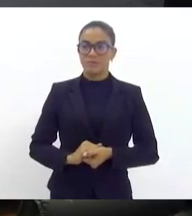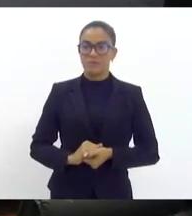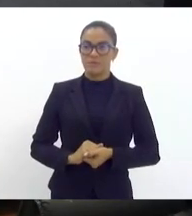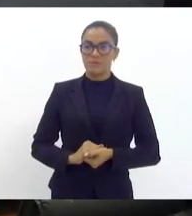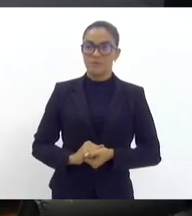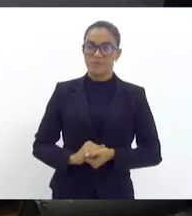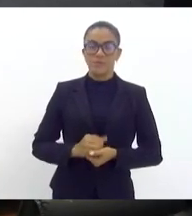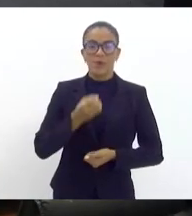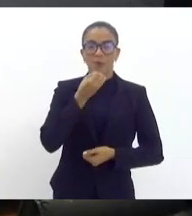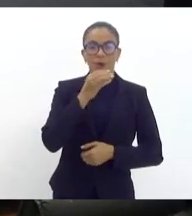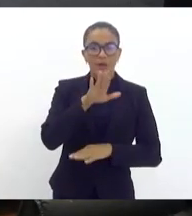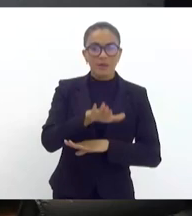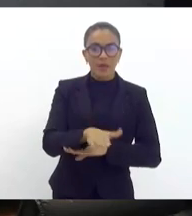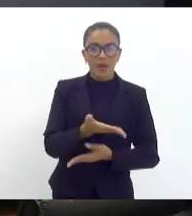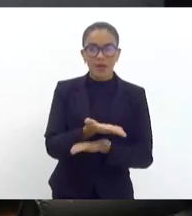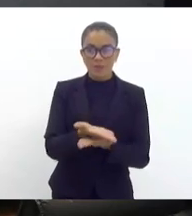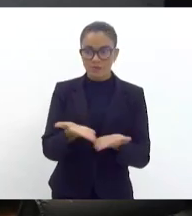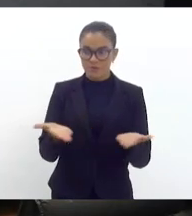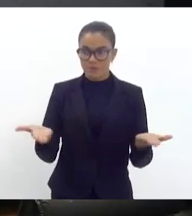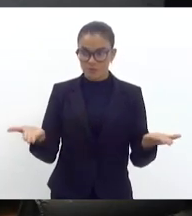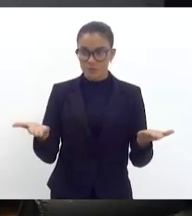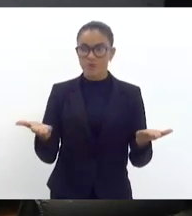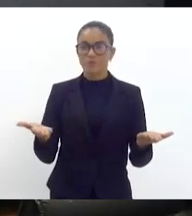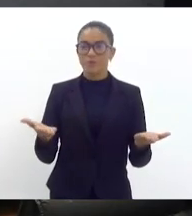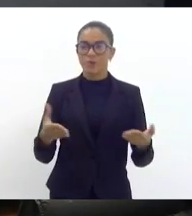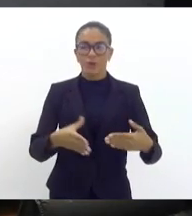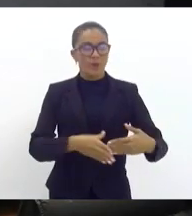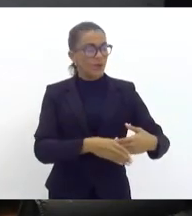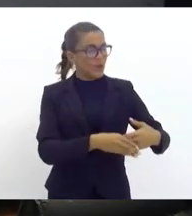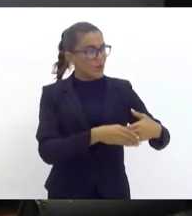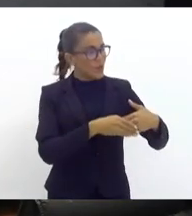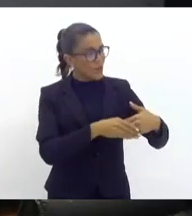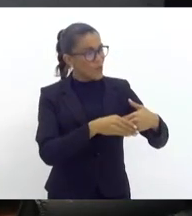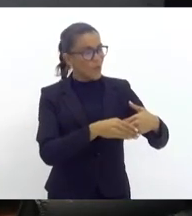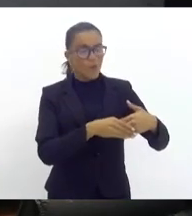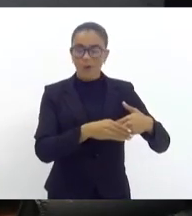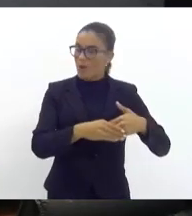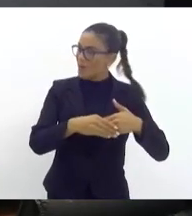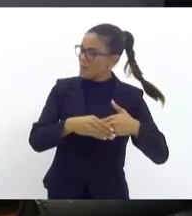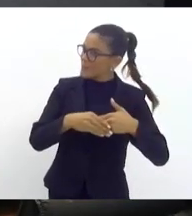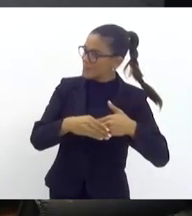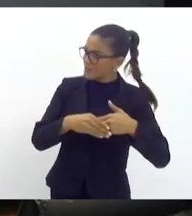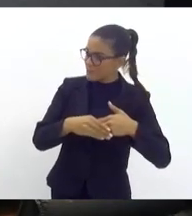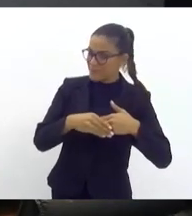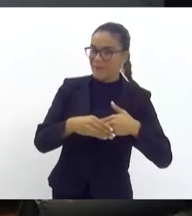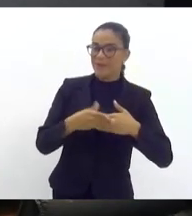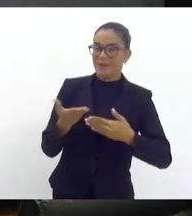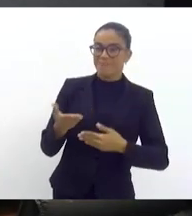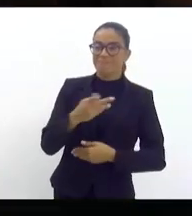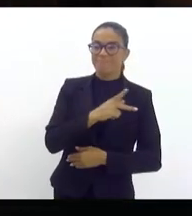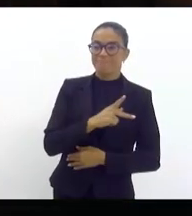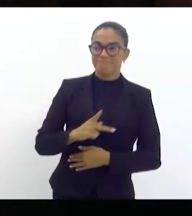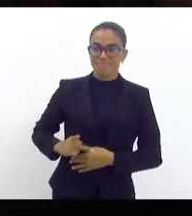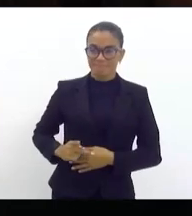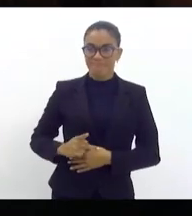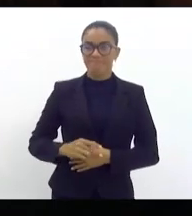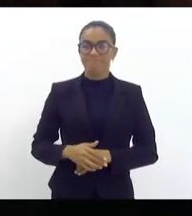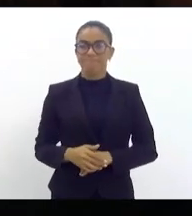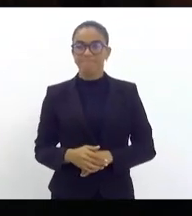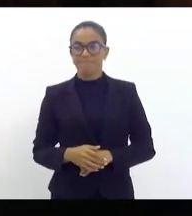Boa tarde a todos. Cumprimento nossa excelentíssima presidente dessa sessão,